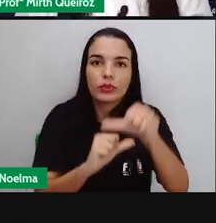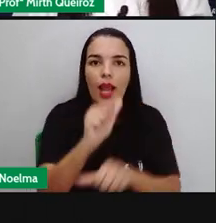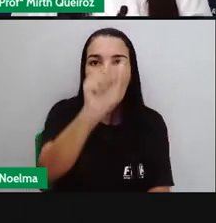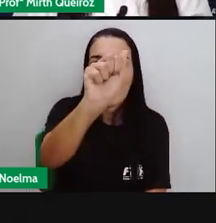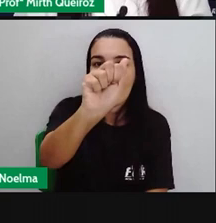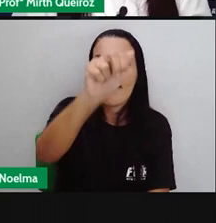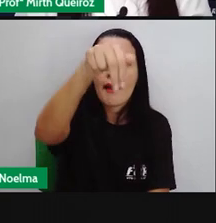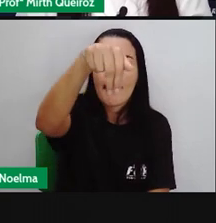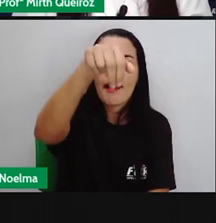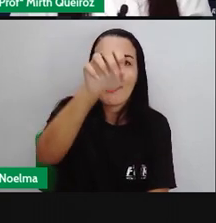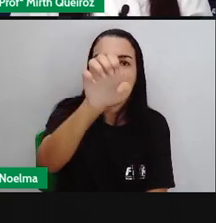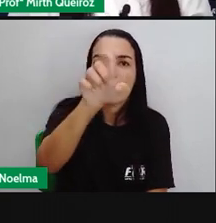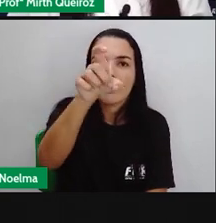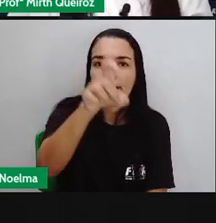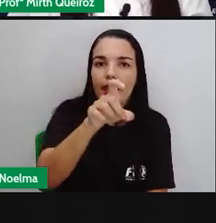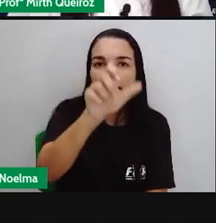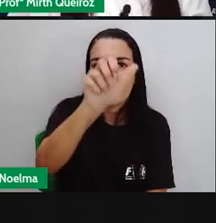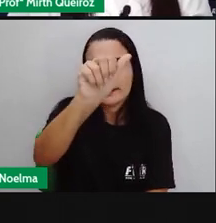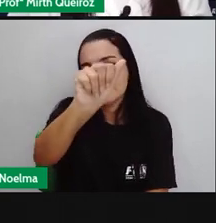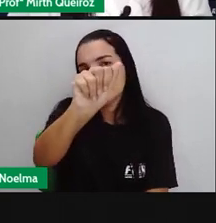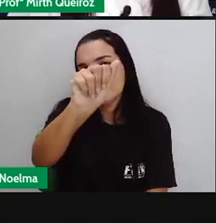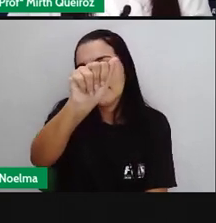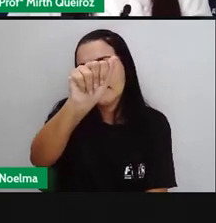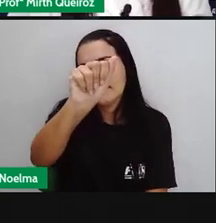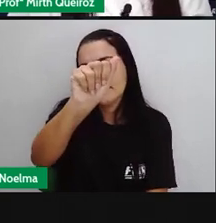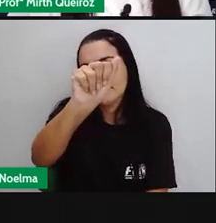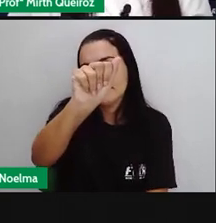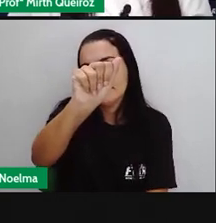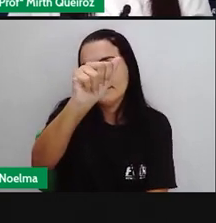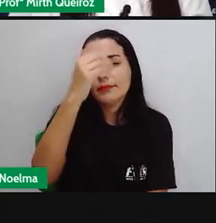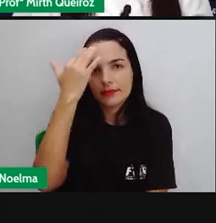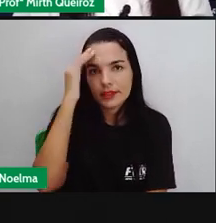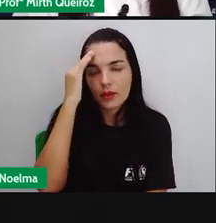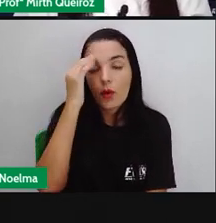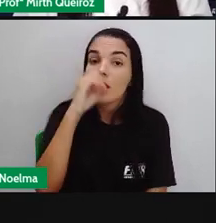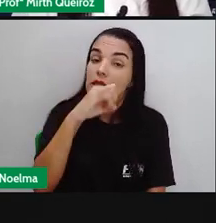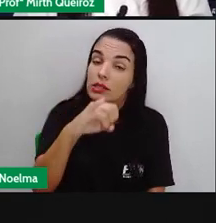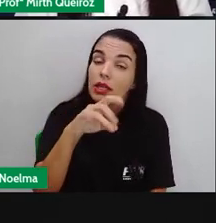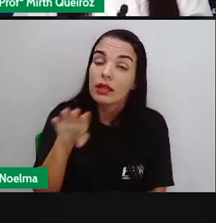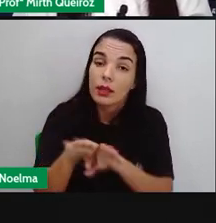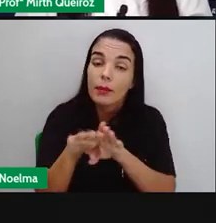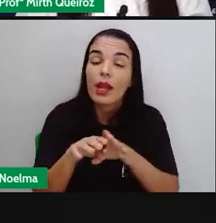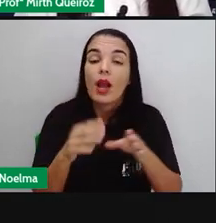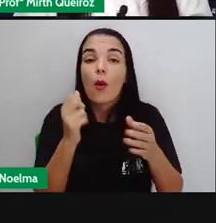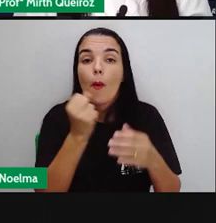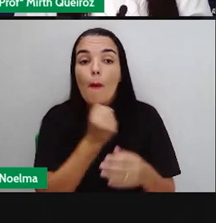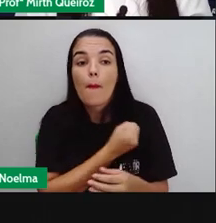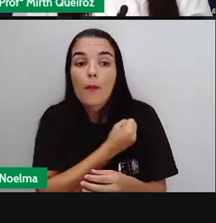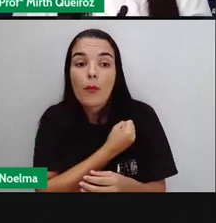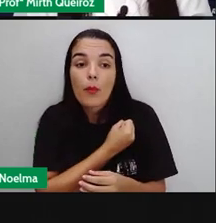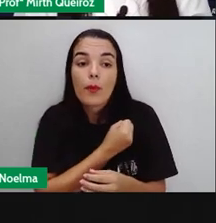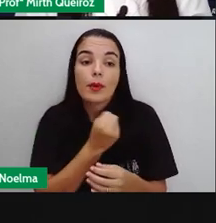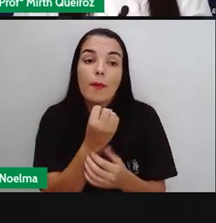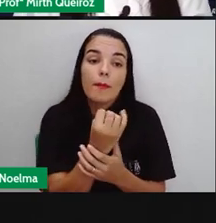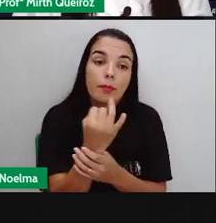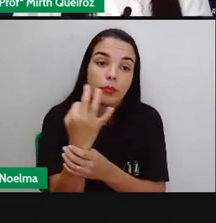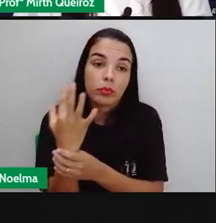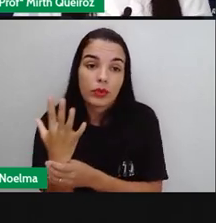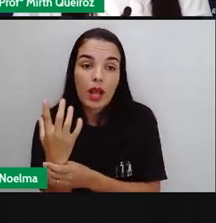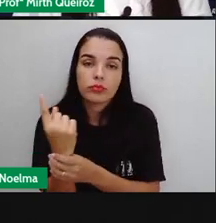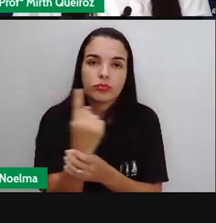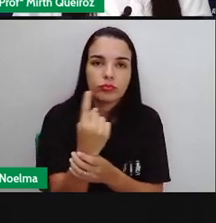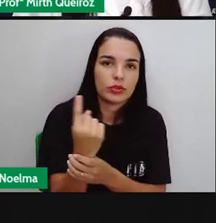vários relatórios. As planilhas anexas contém vários relatórios.